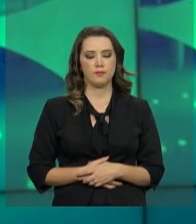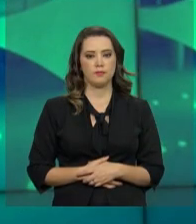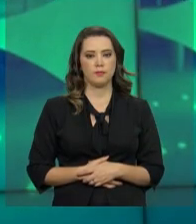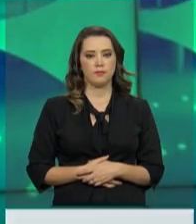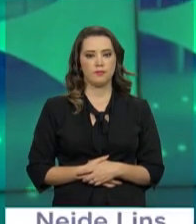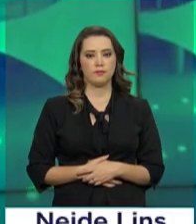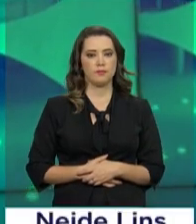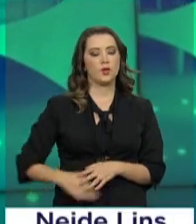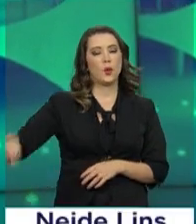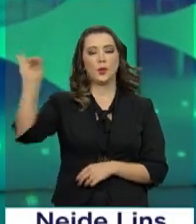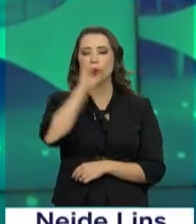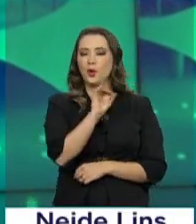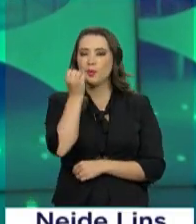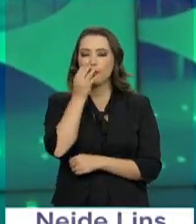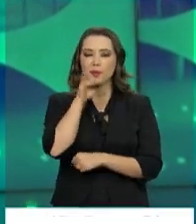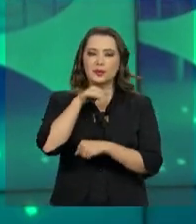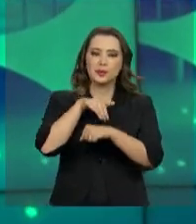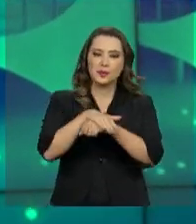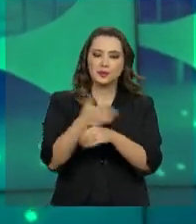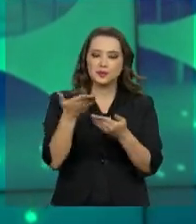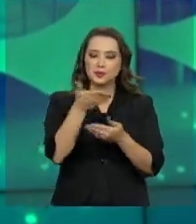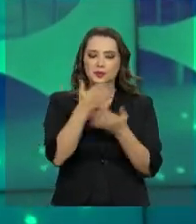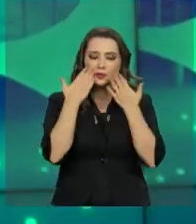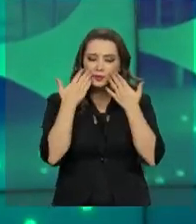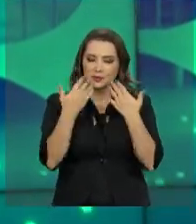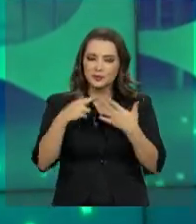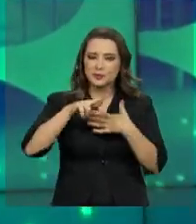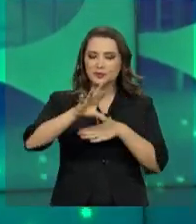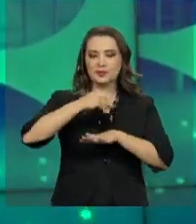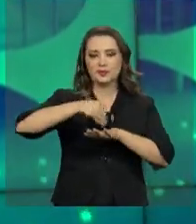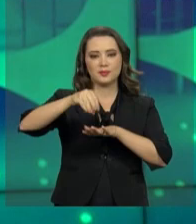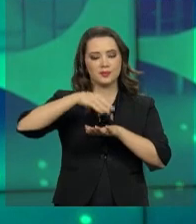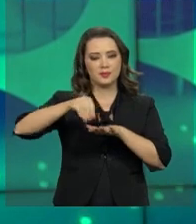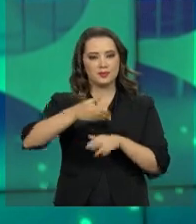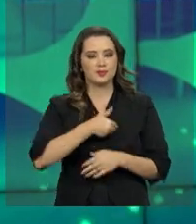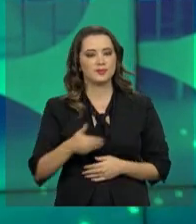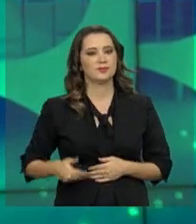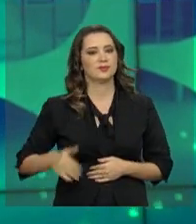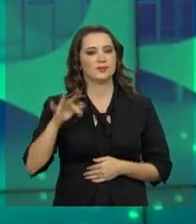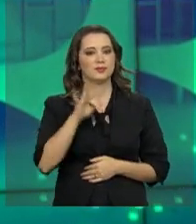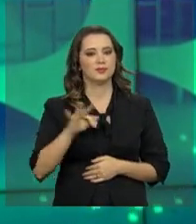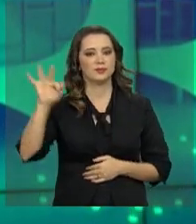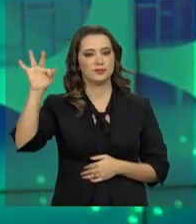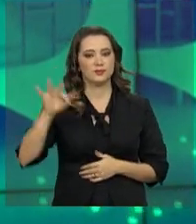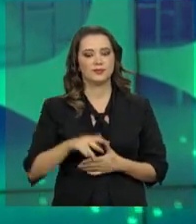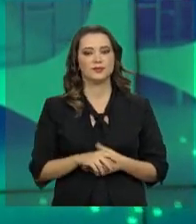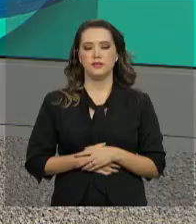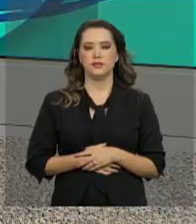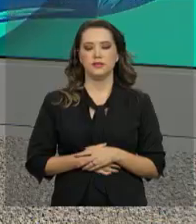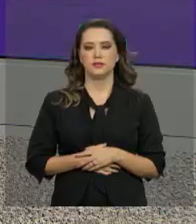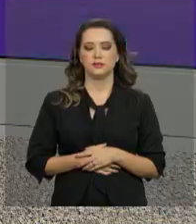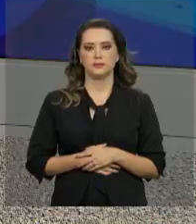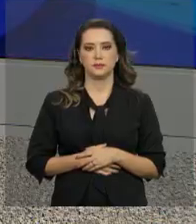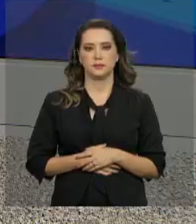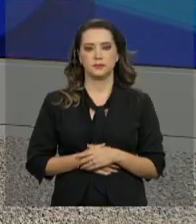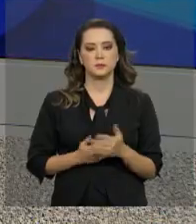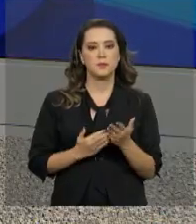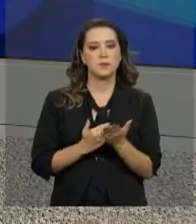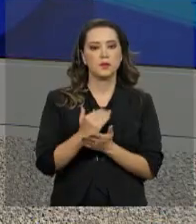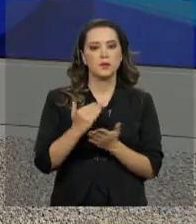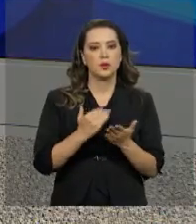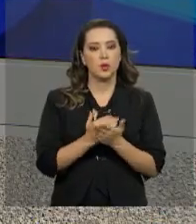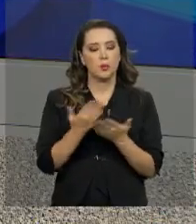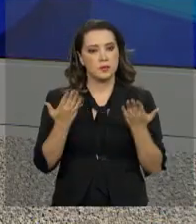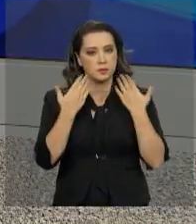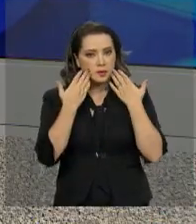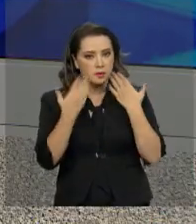Olá, boa noite. Está no ar mais uma edição do Repórter NBR com as notícias do Governo Federal. E começamos esta